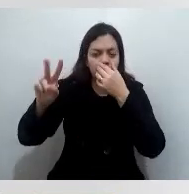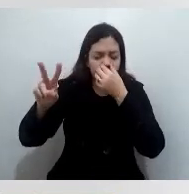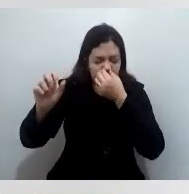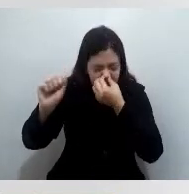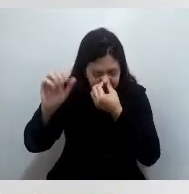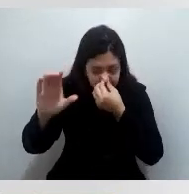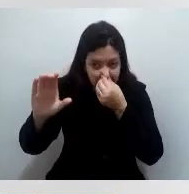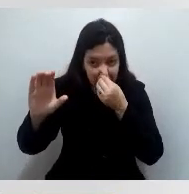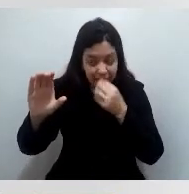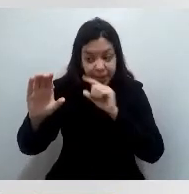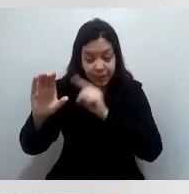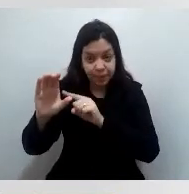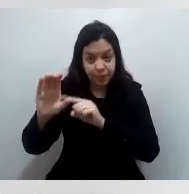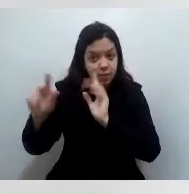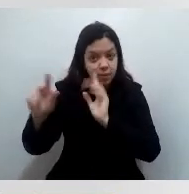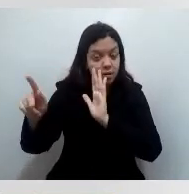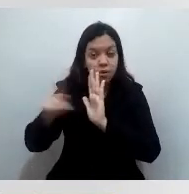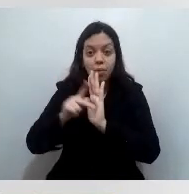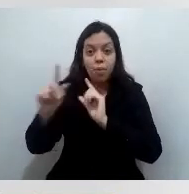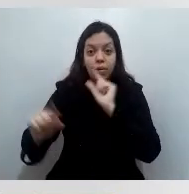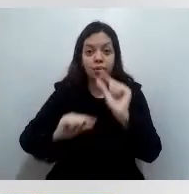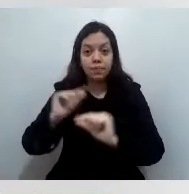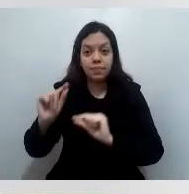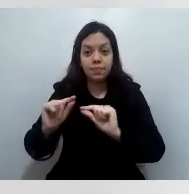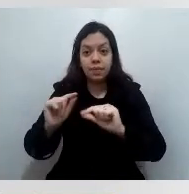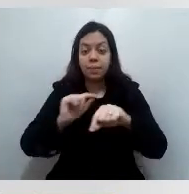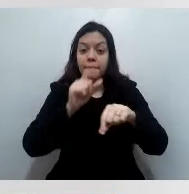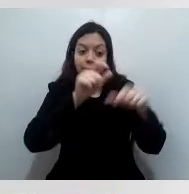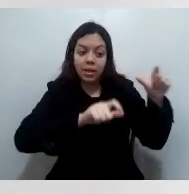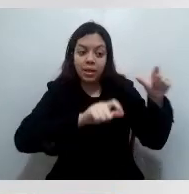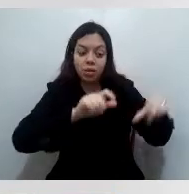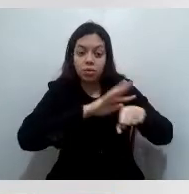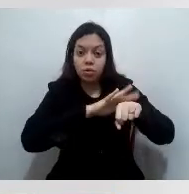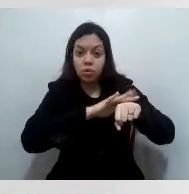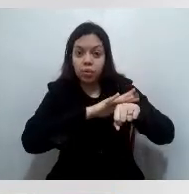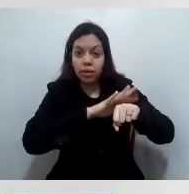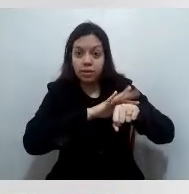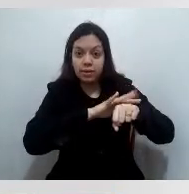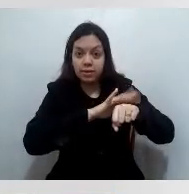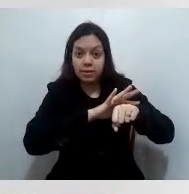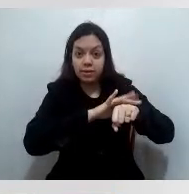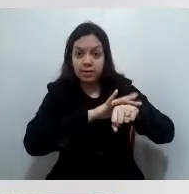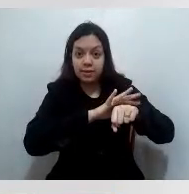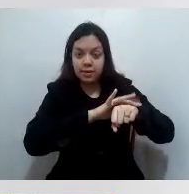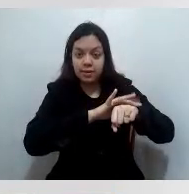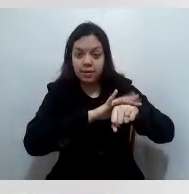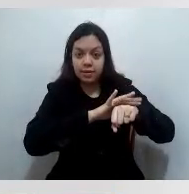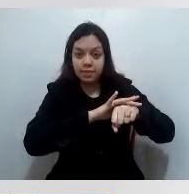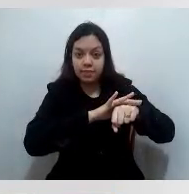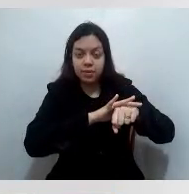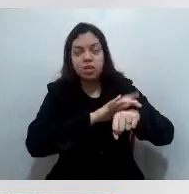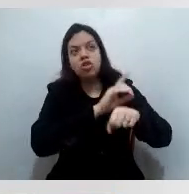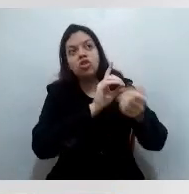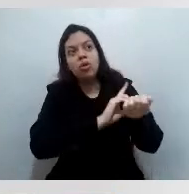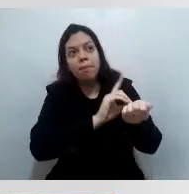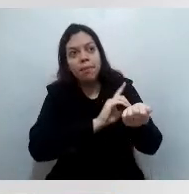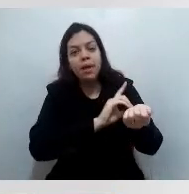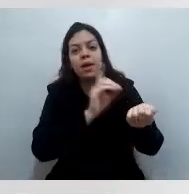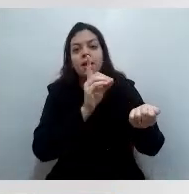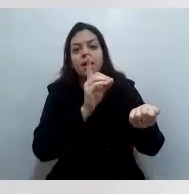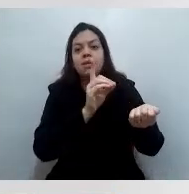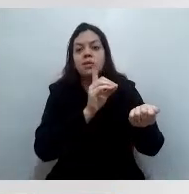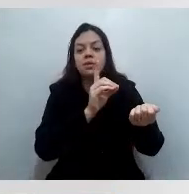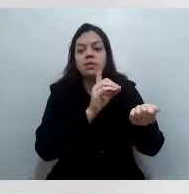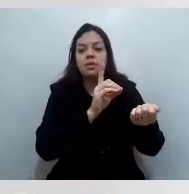Tantan, para as comorbidades que entram aí pessoas com deficiência